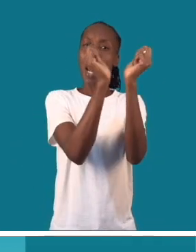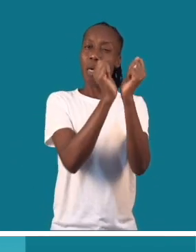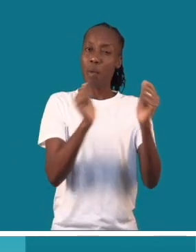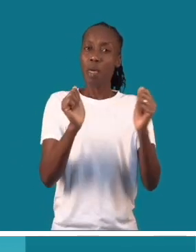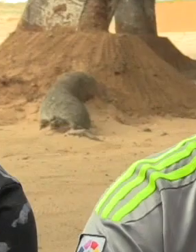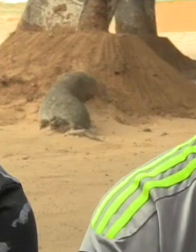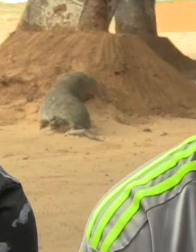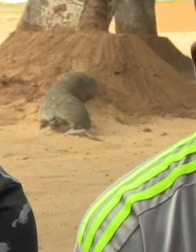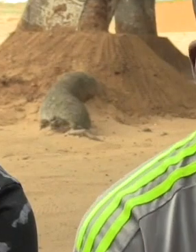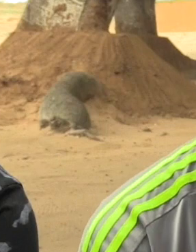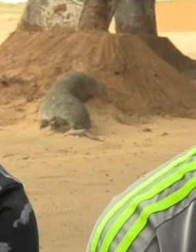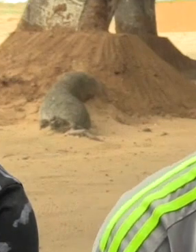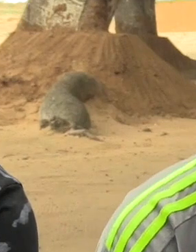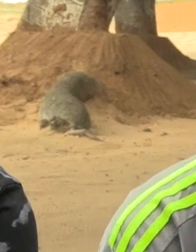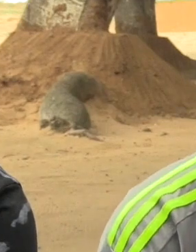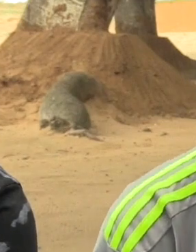condicional.